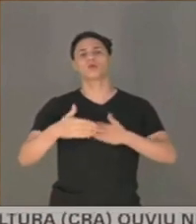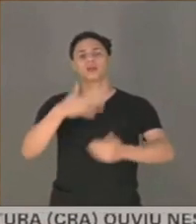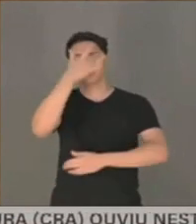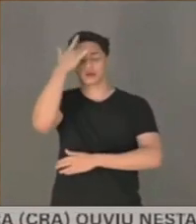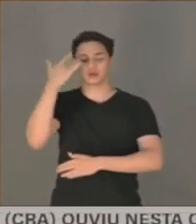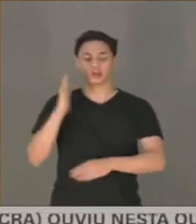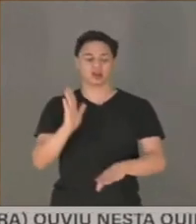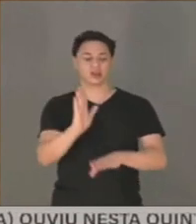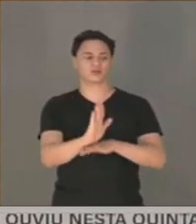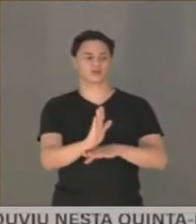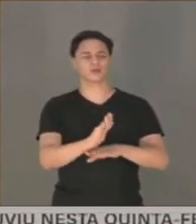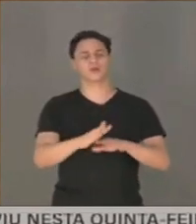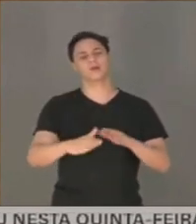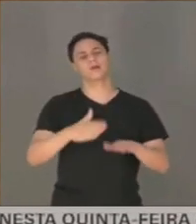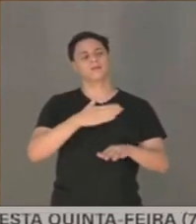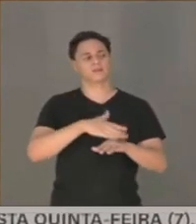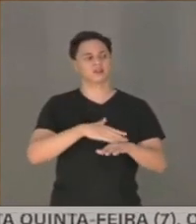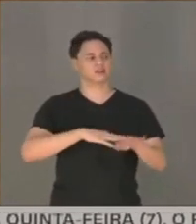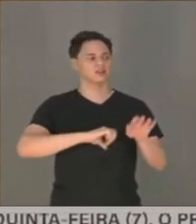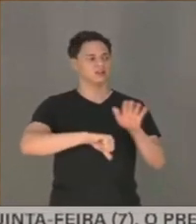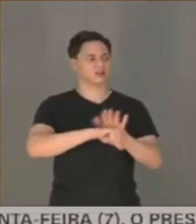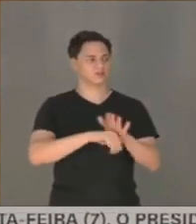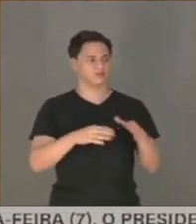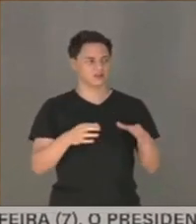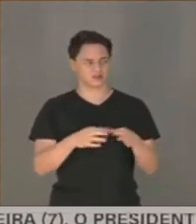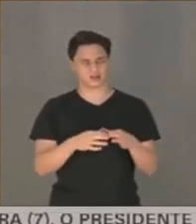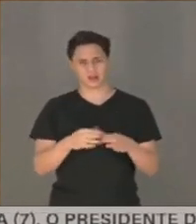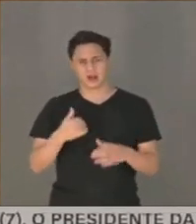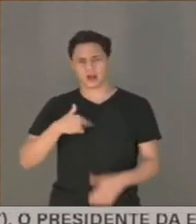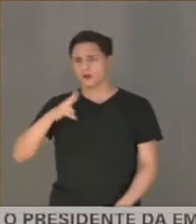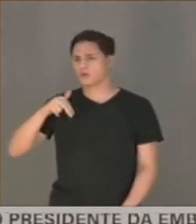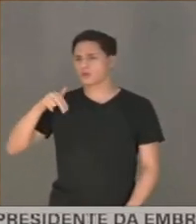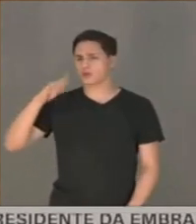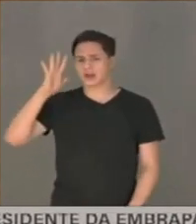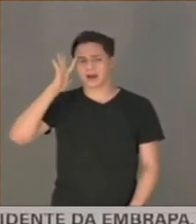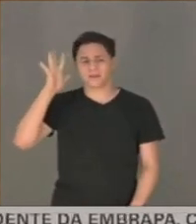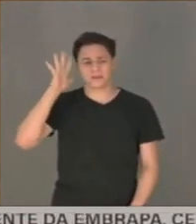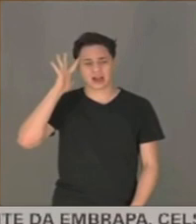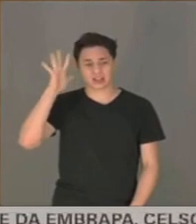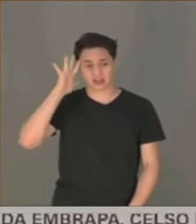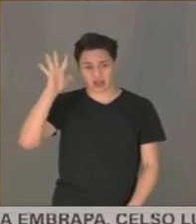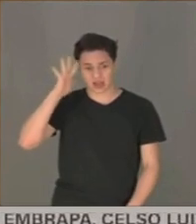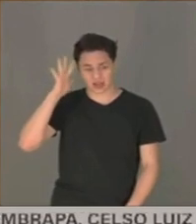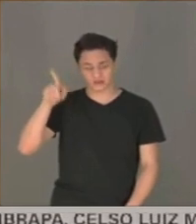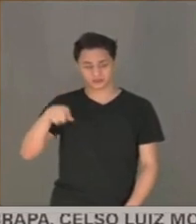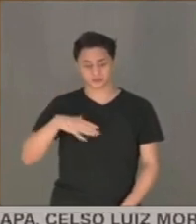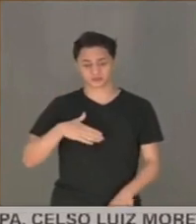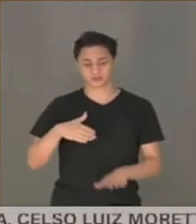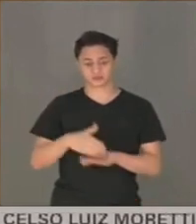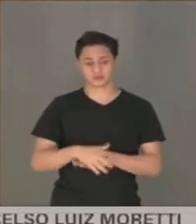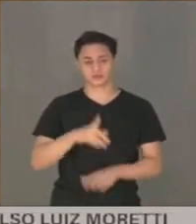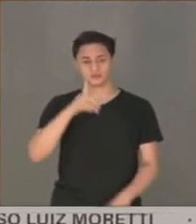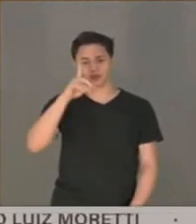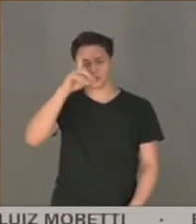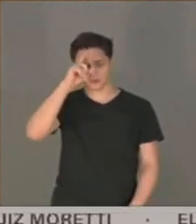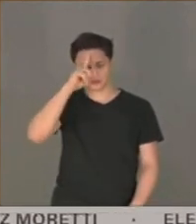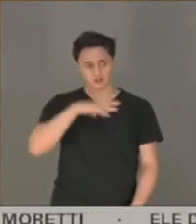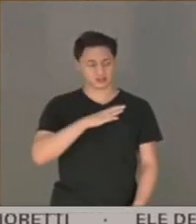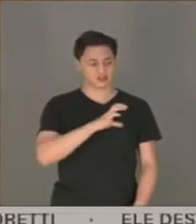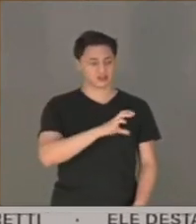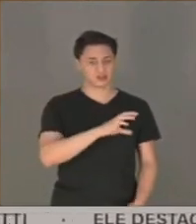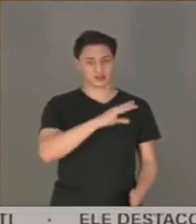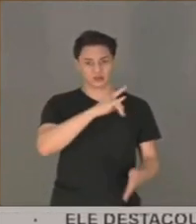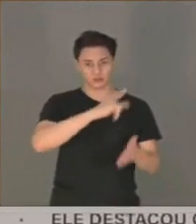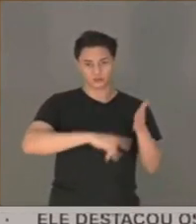prática de todos esses crimes. Eu jamais podia imaginar que você dá entrada no hospital com o CID, com